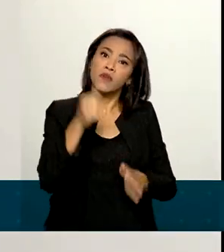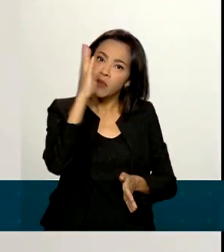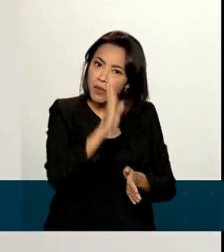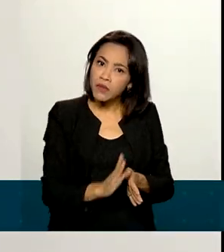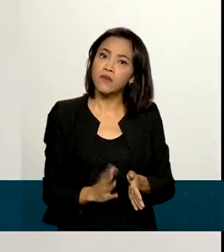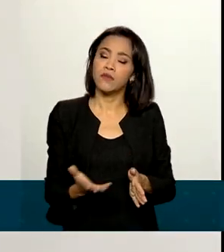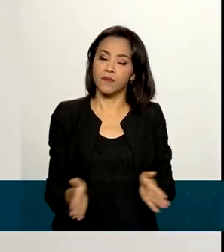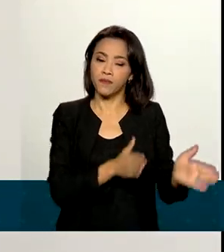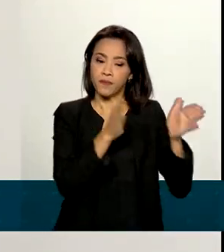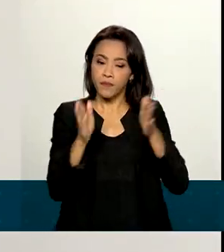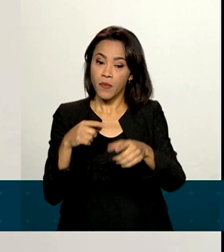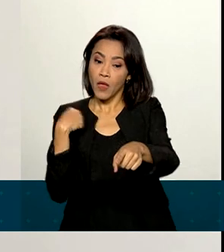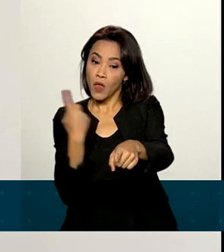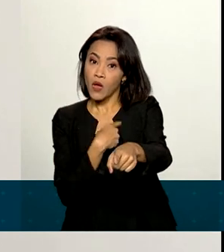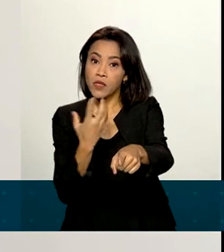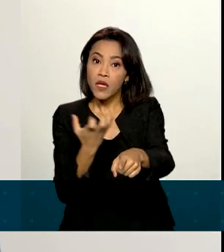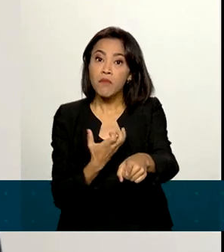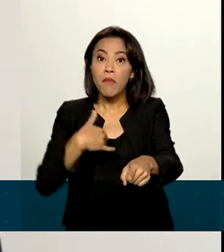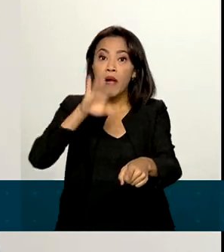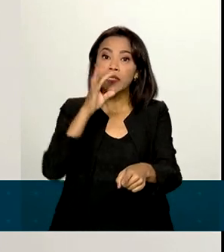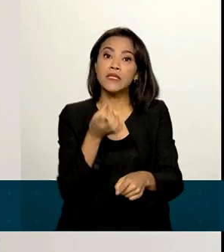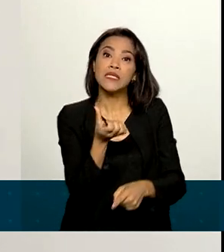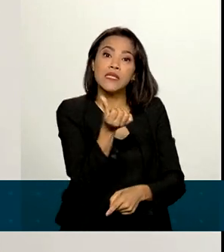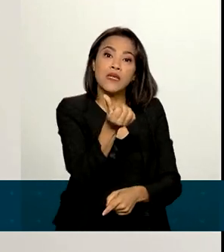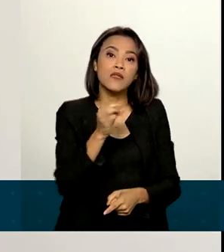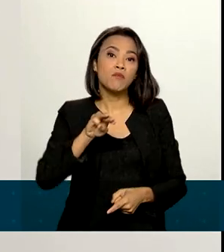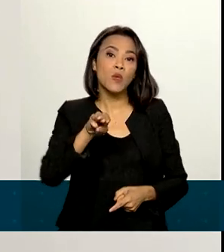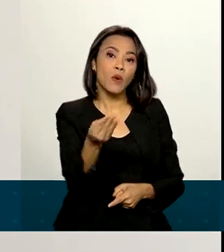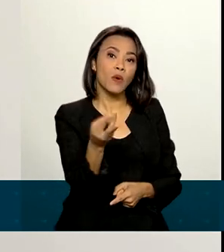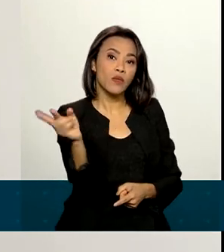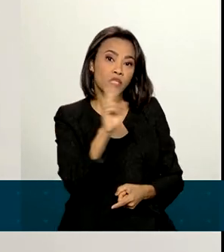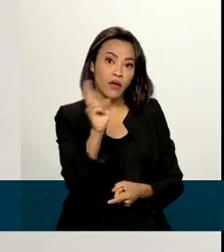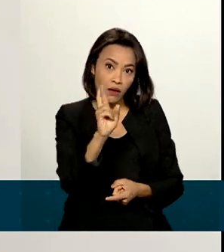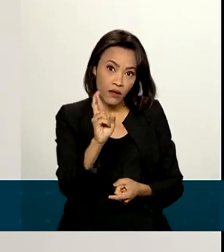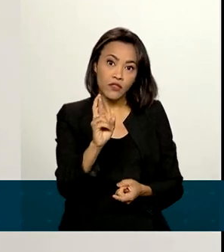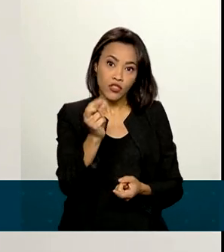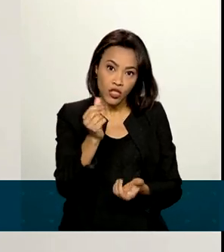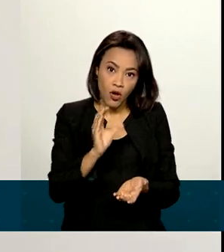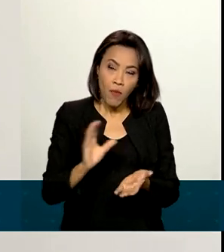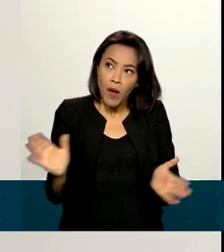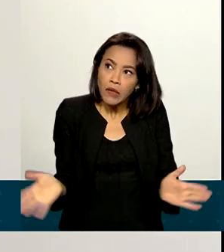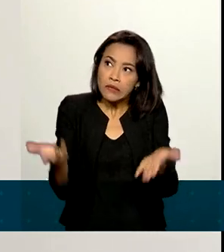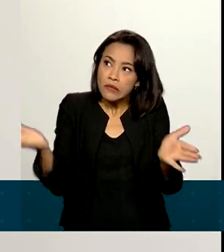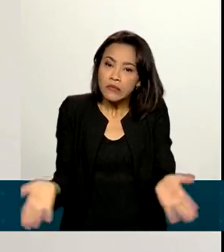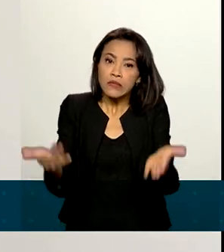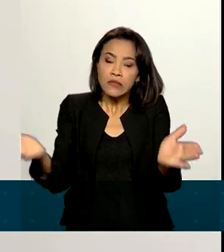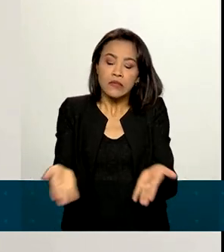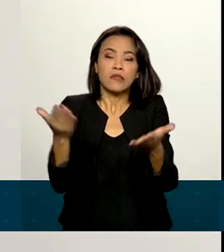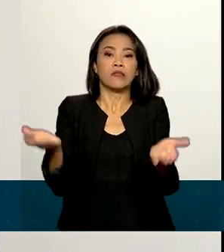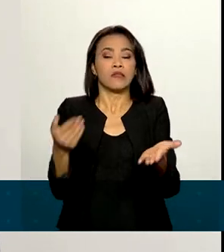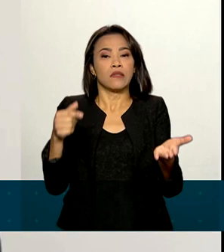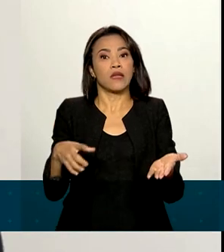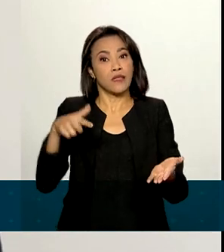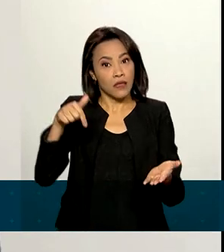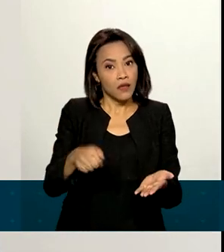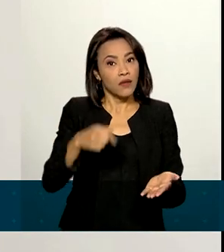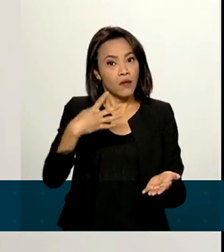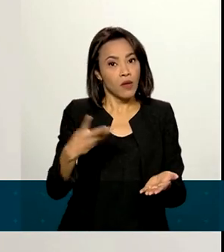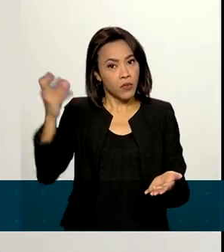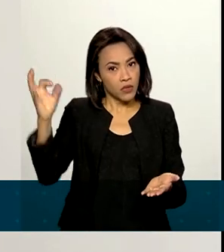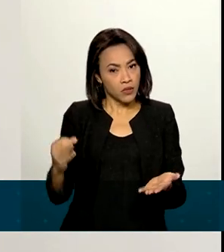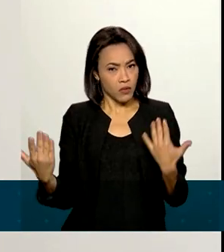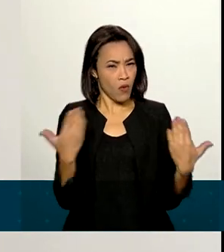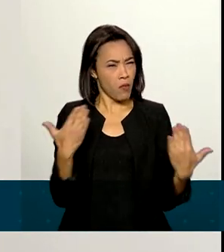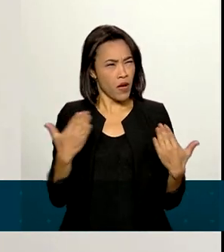investir mais de 100 milhões de reais em ações de promoção, o que representa uma alta de 74% quando comparado aos